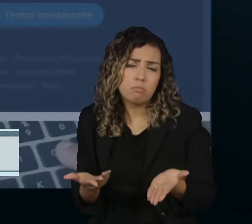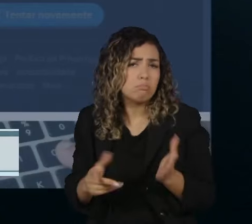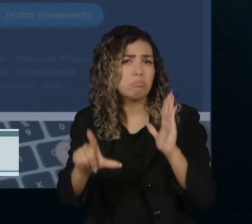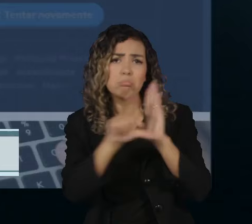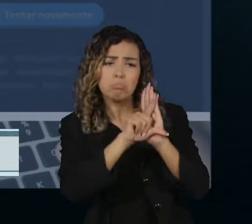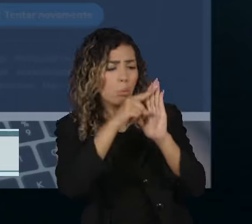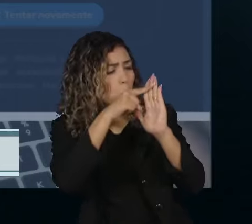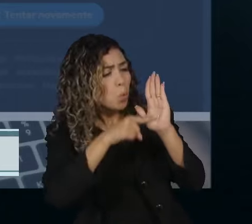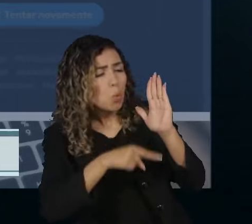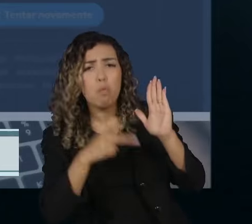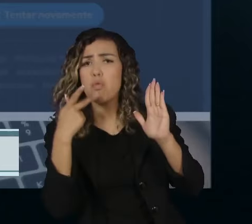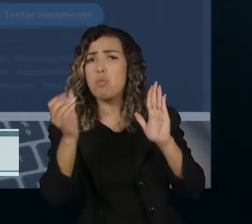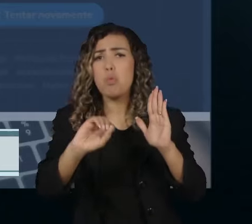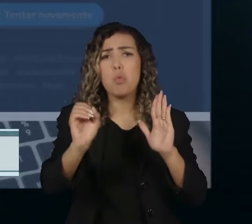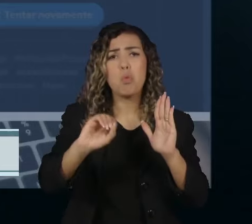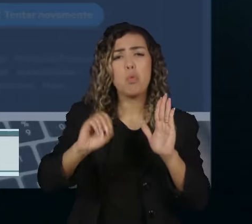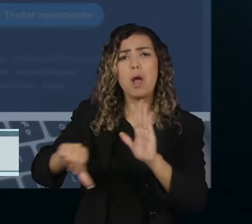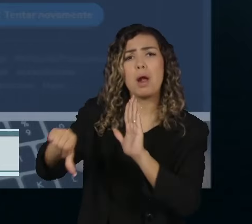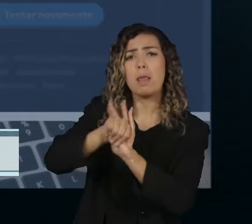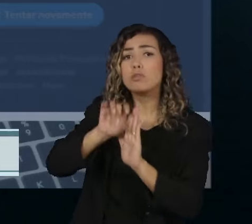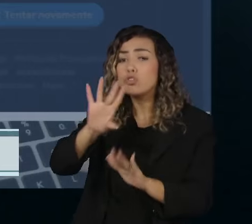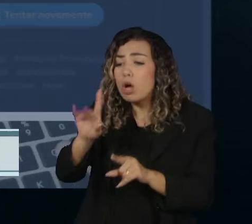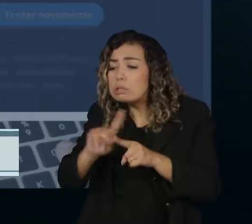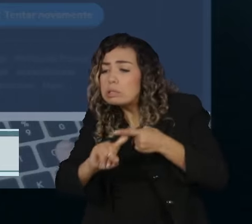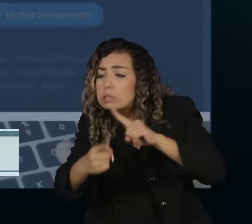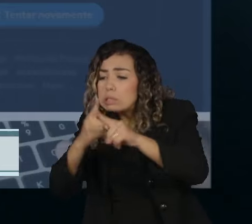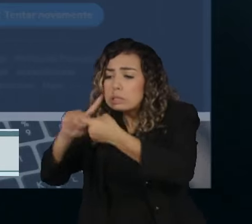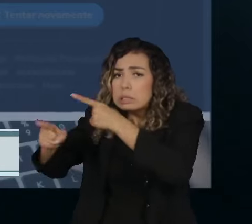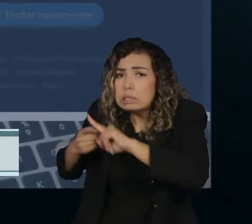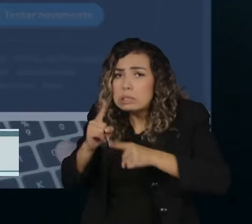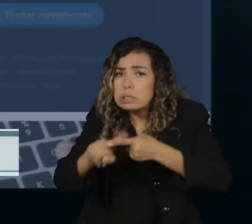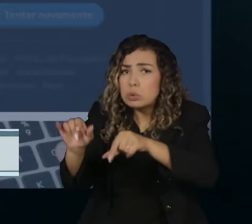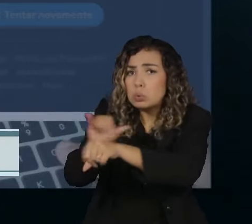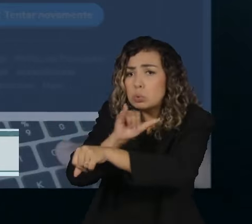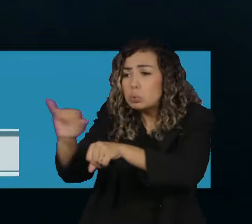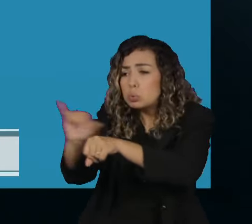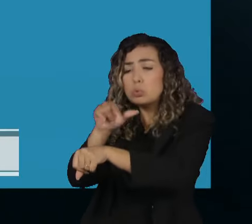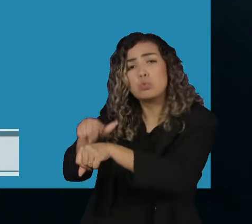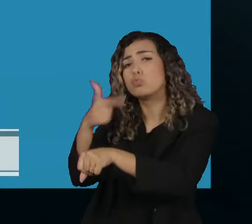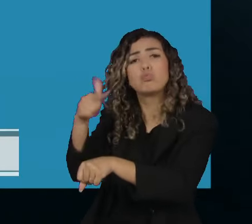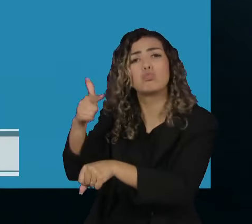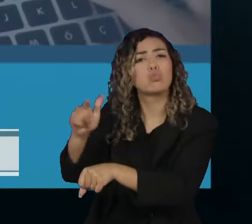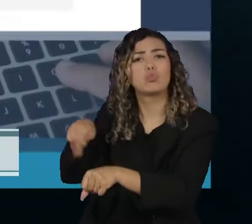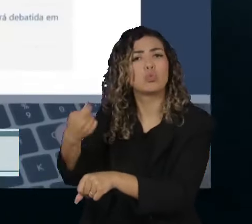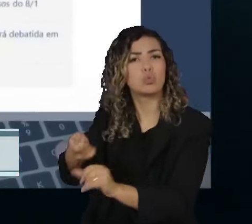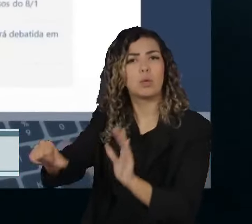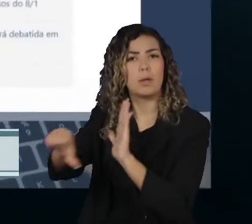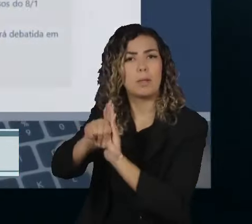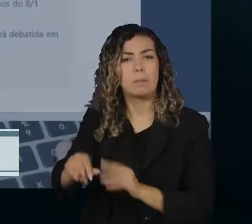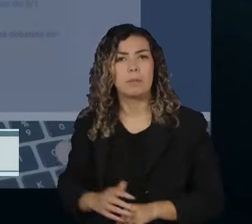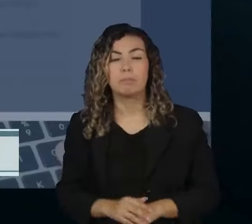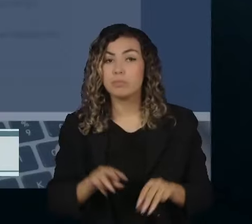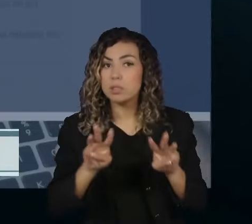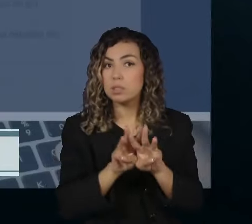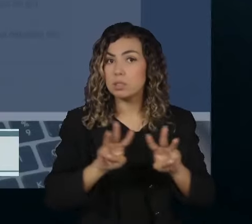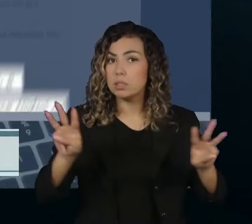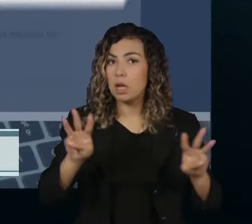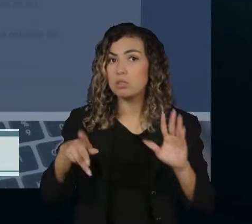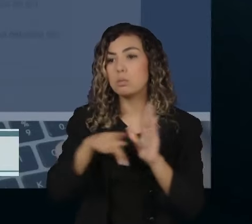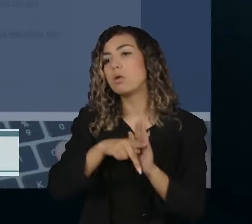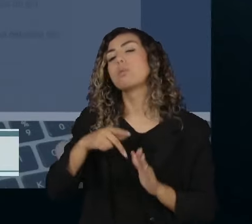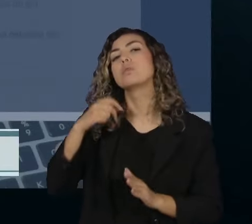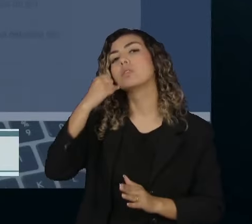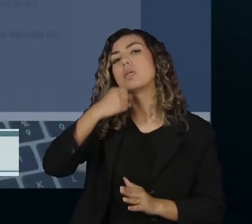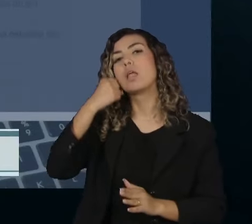por uma situação alheia à vontade dos agentes, o que não teria ocorrido. No site do Senado, o presidente da Casa,